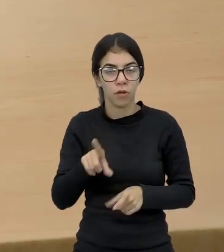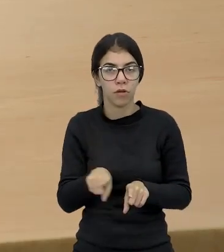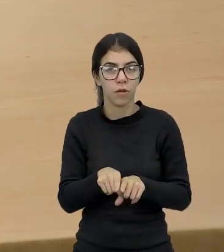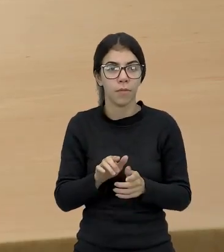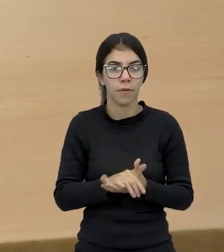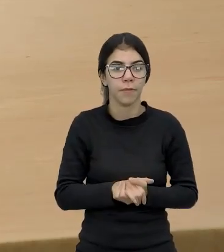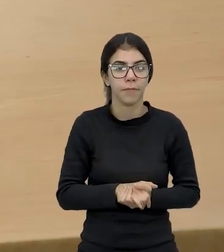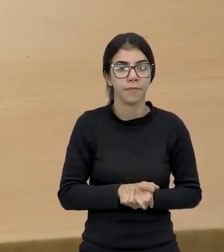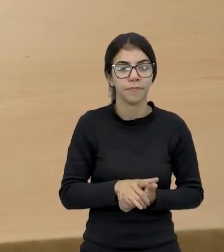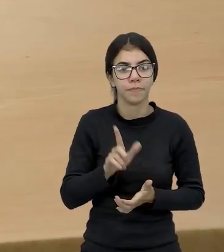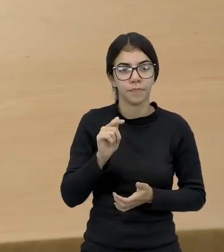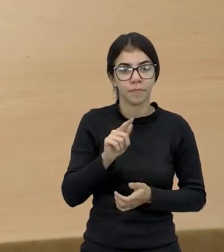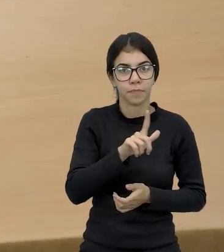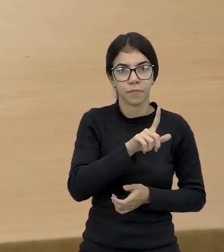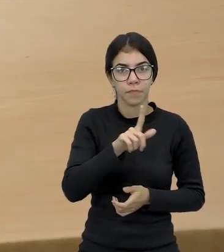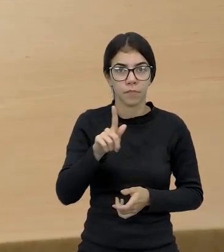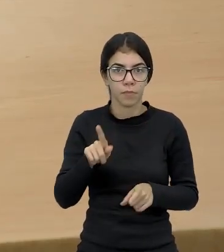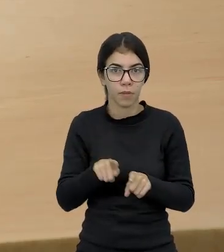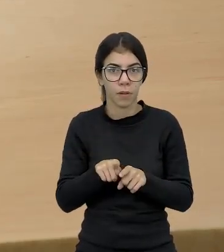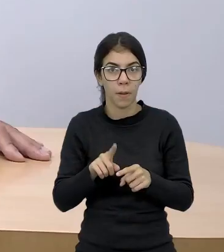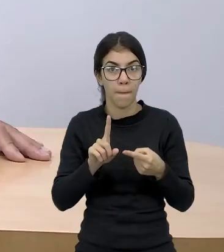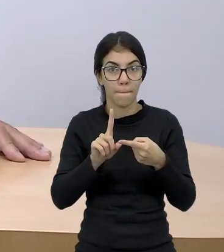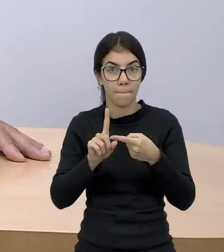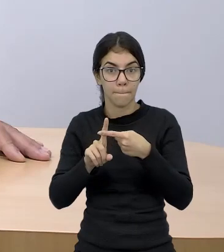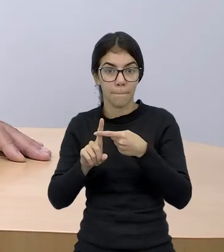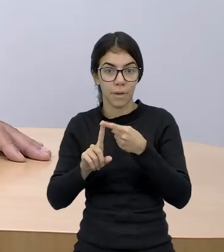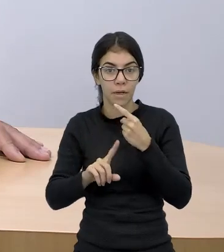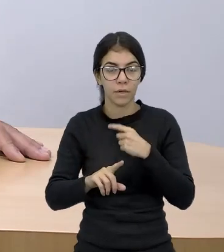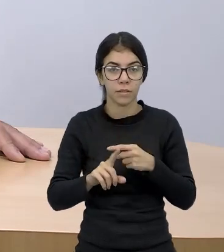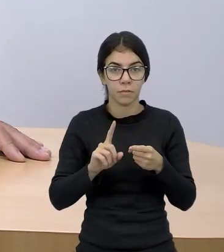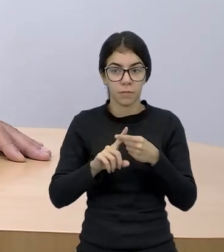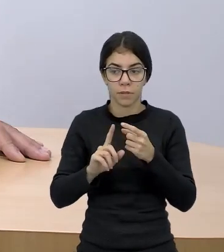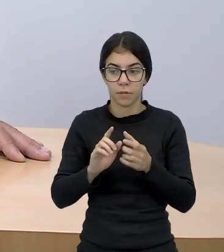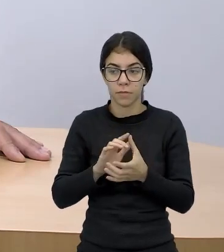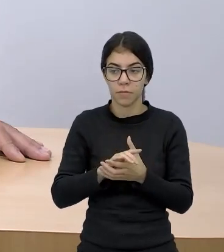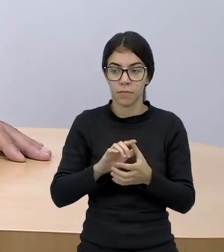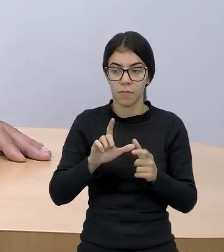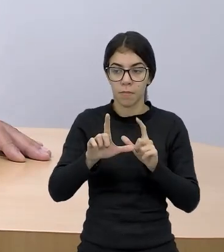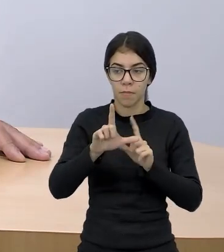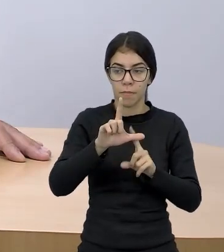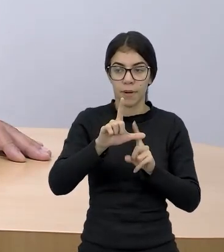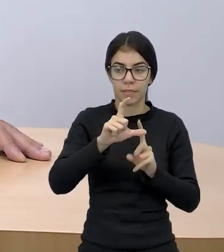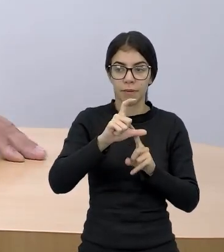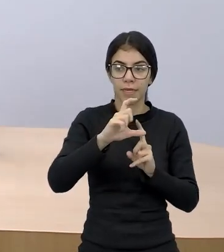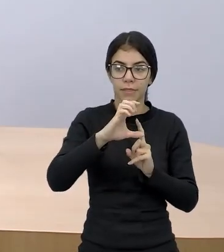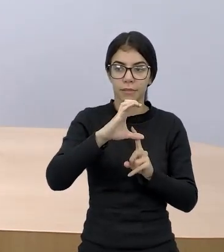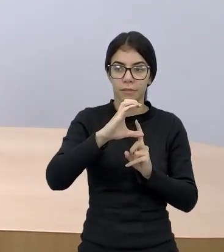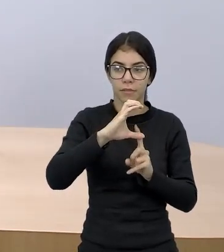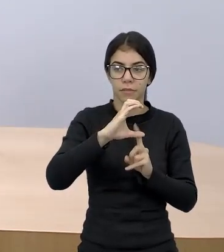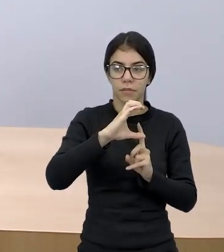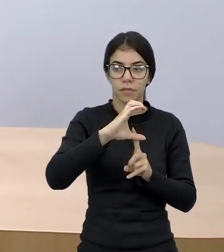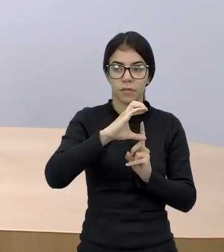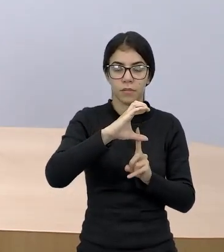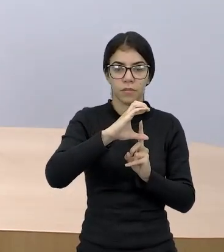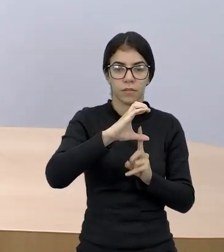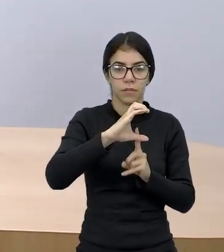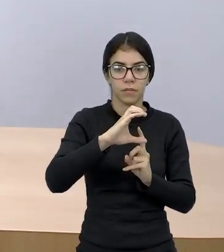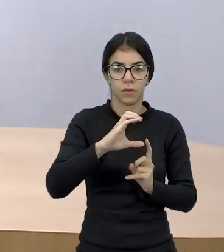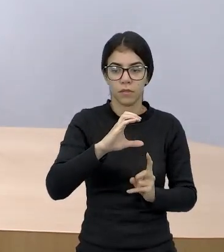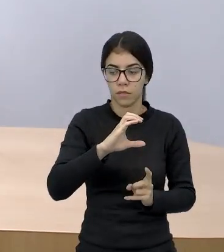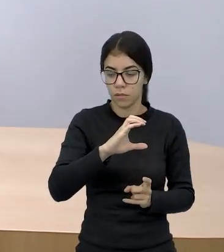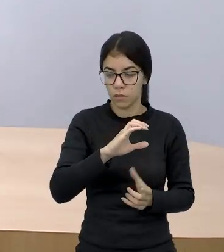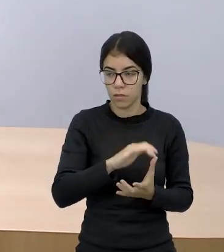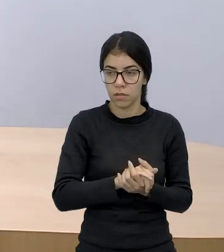E é uma linguagem C++, C++. Legal, né? Gente, vamos retomar